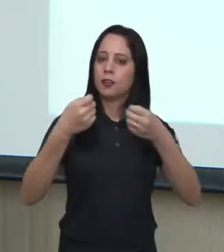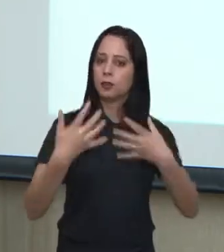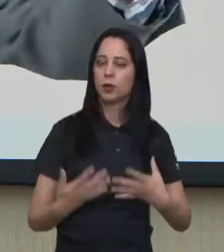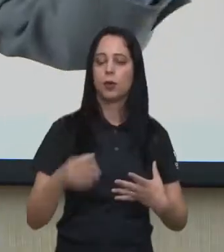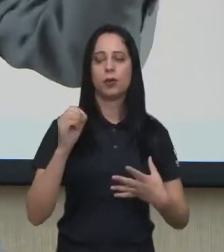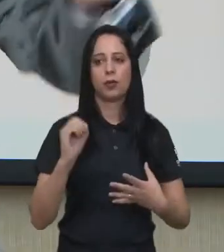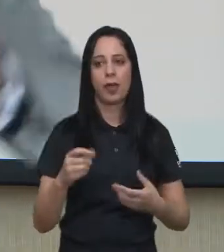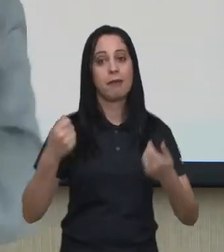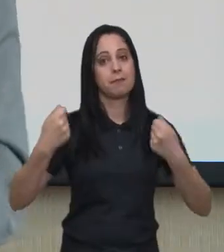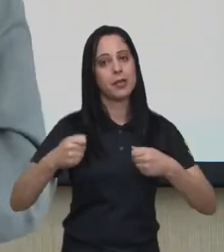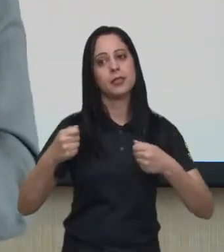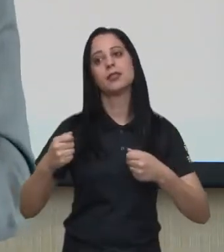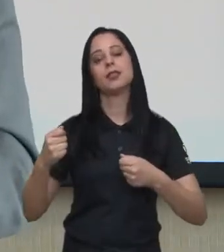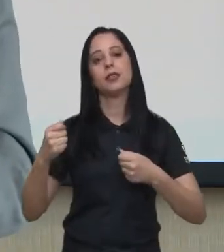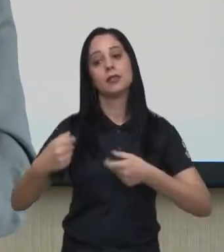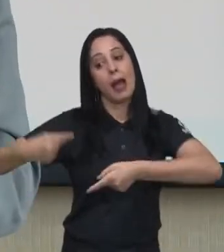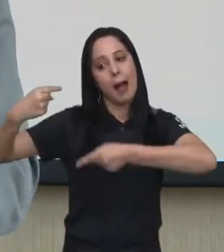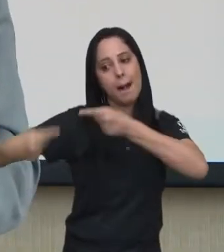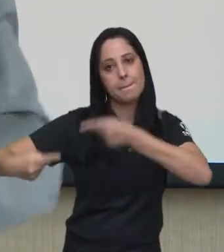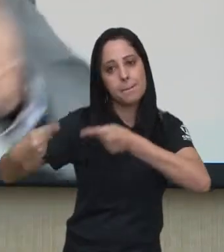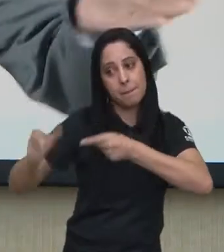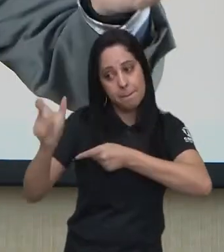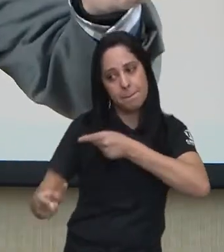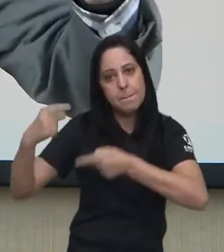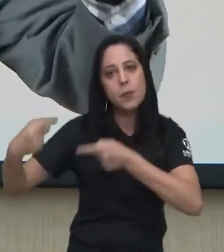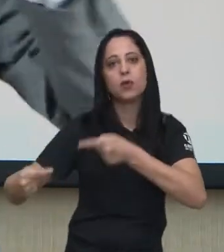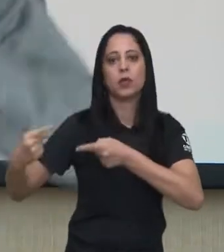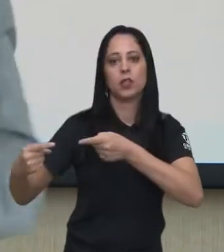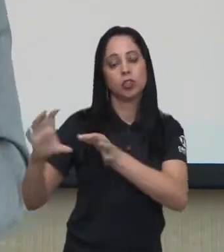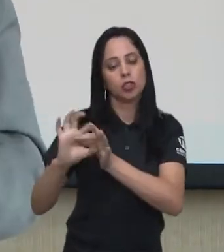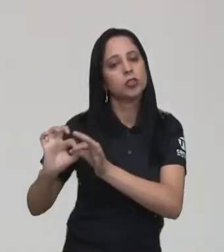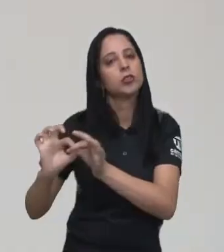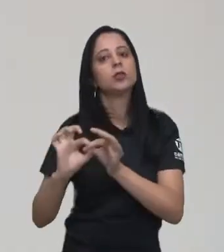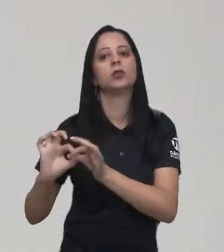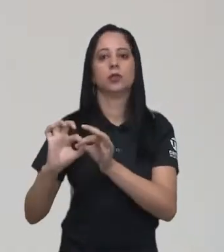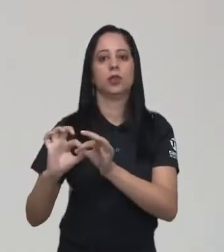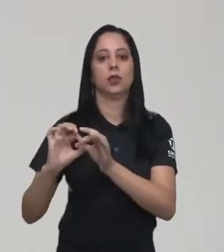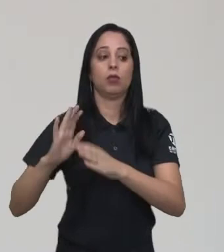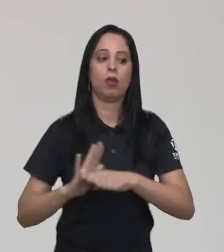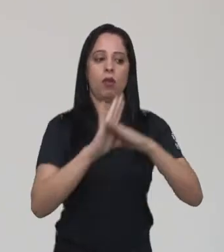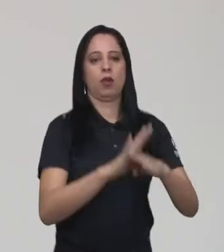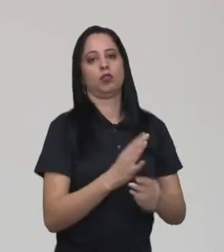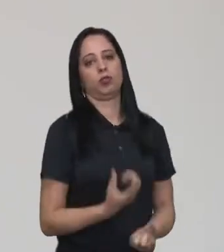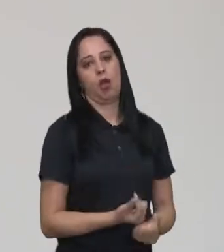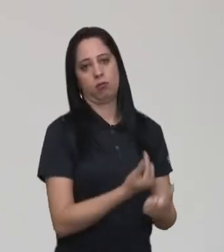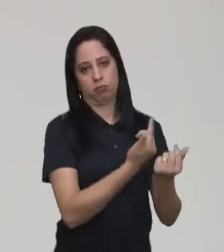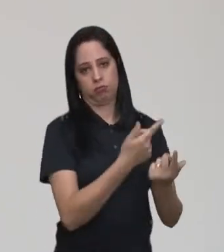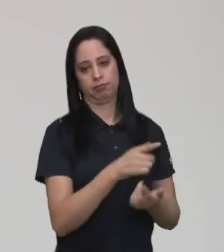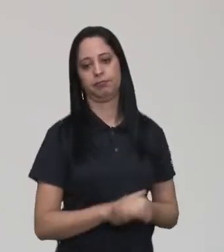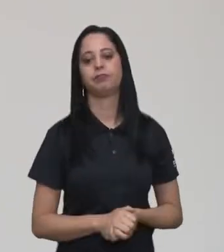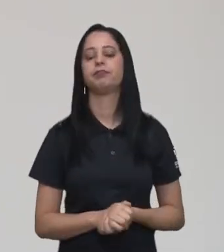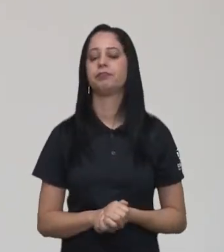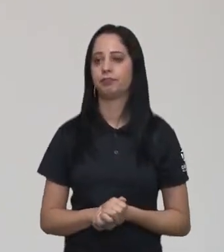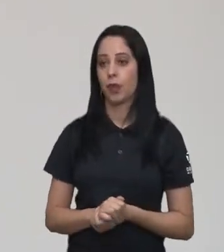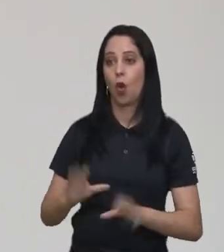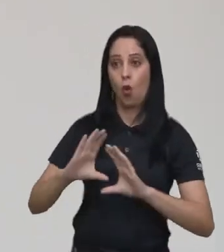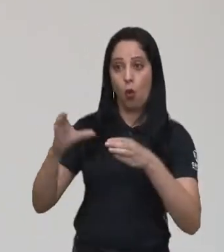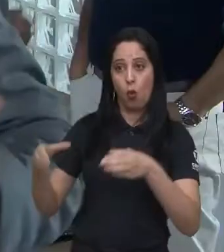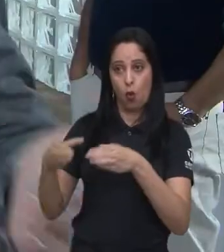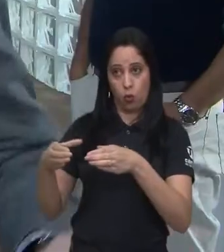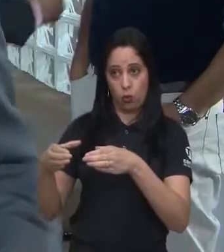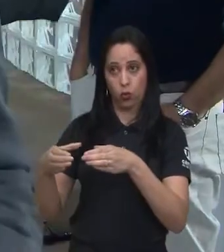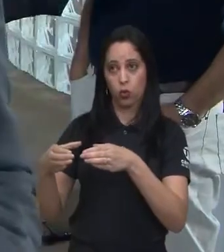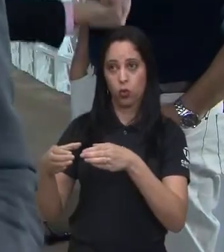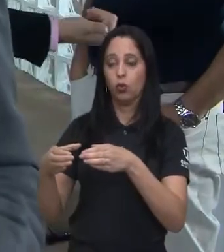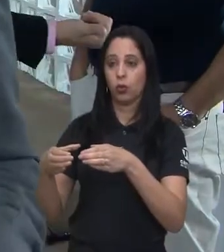cardiológico e frisou que o diálogo político é um dos caminhos para alterar a situação financeira das entidades.